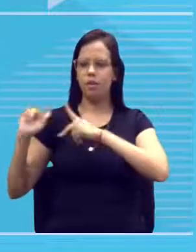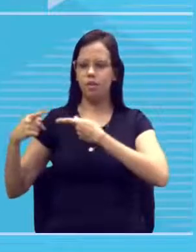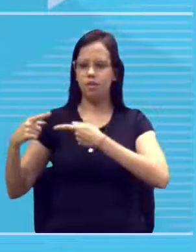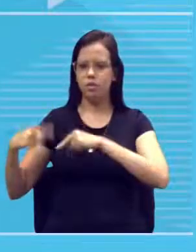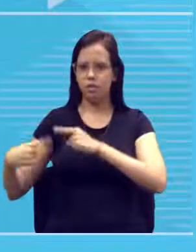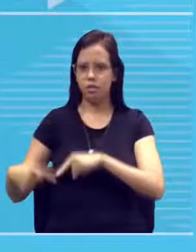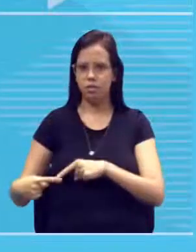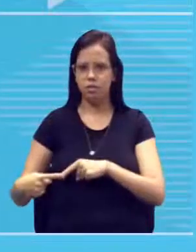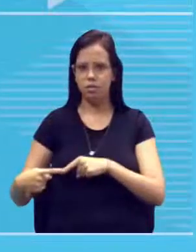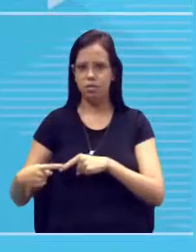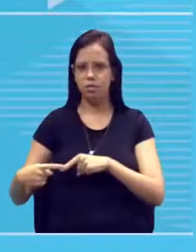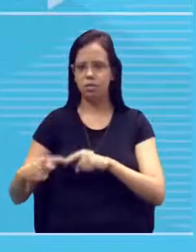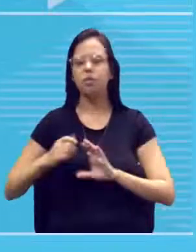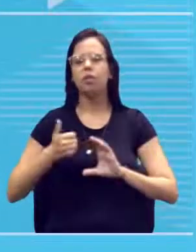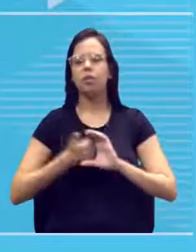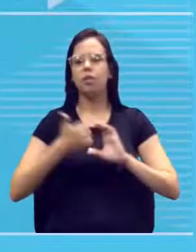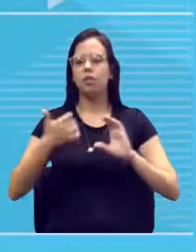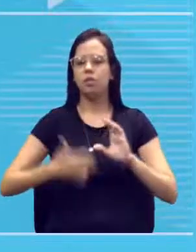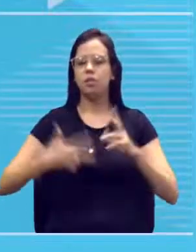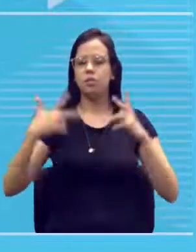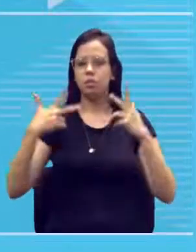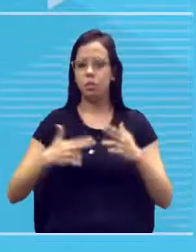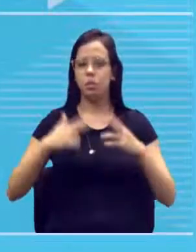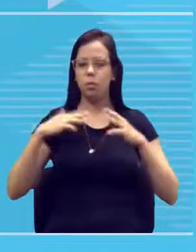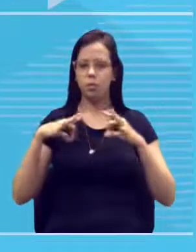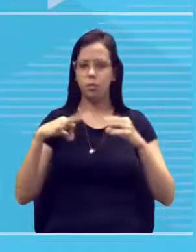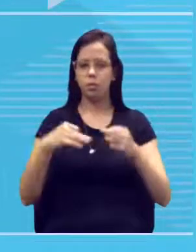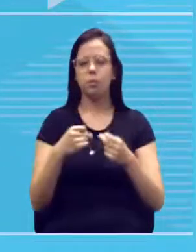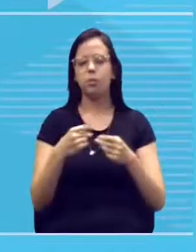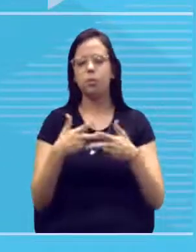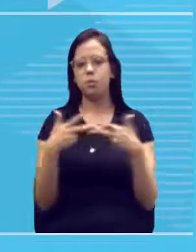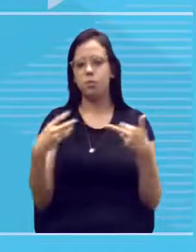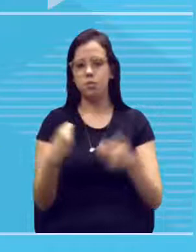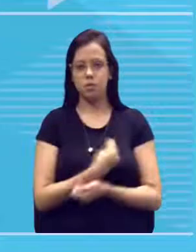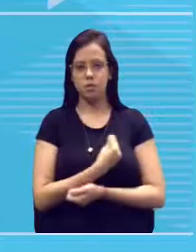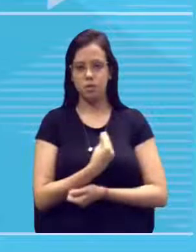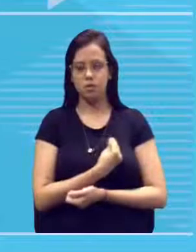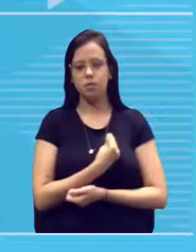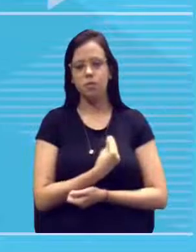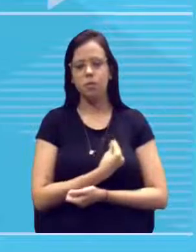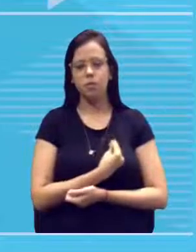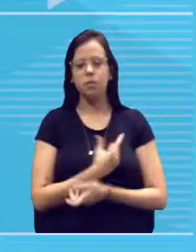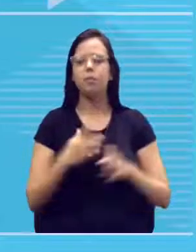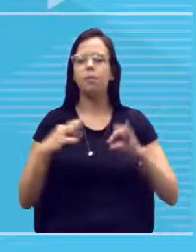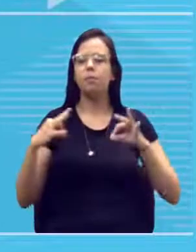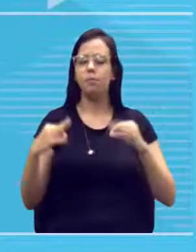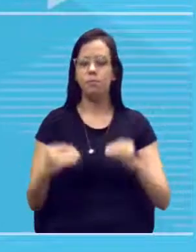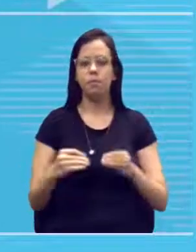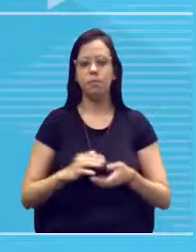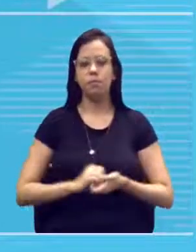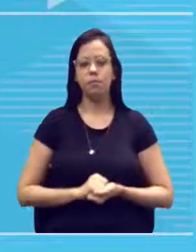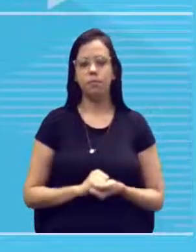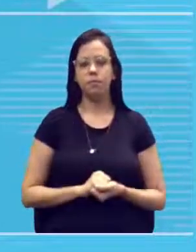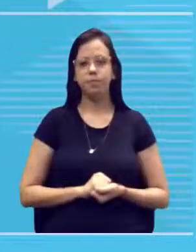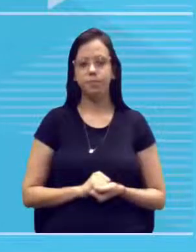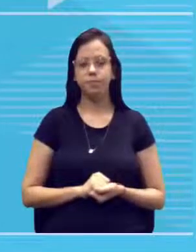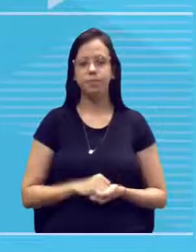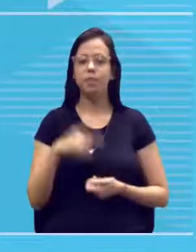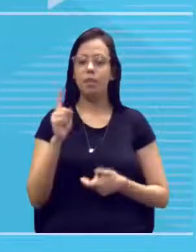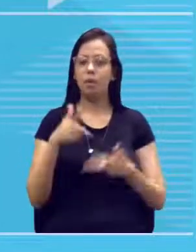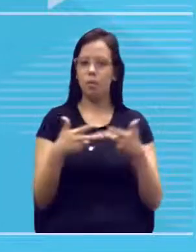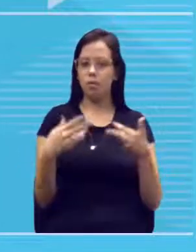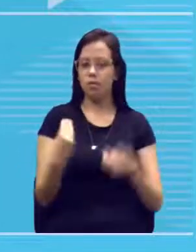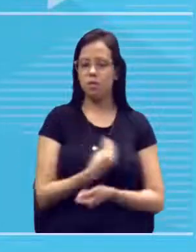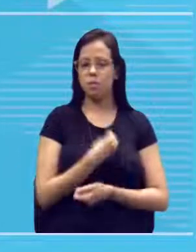comum a todos os organismos vivos, todos, tá? É organismo